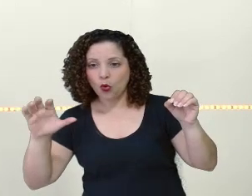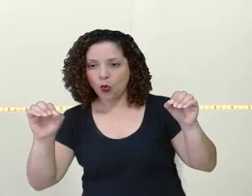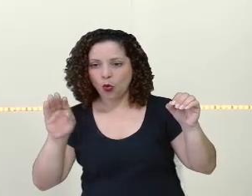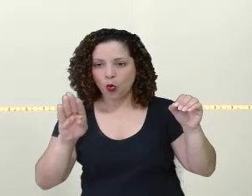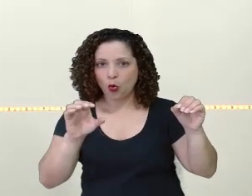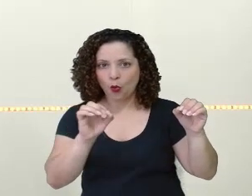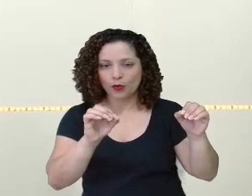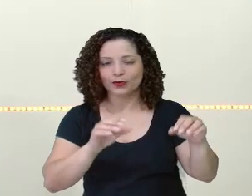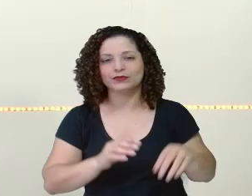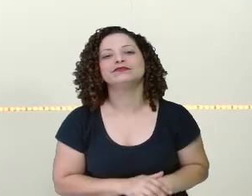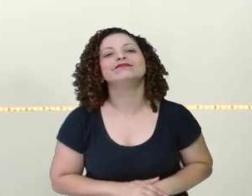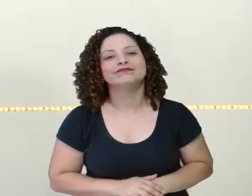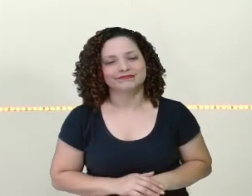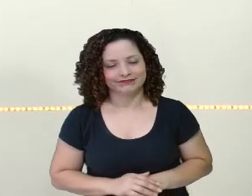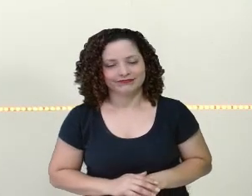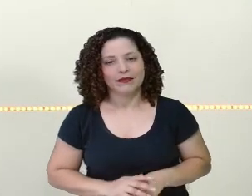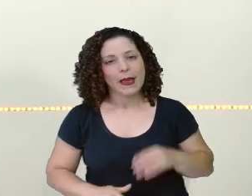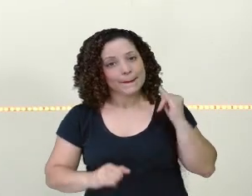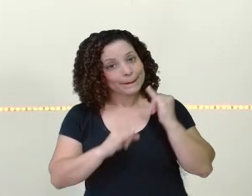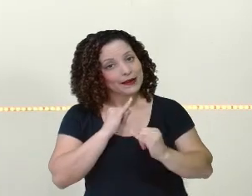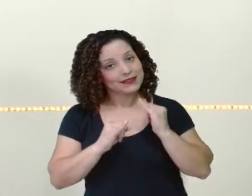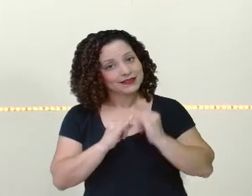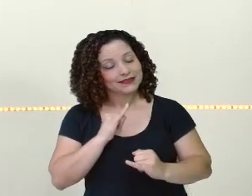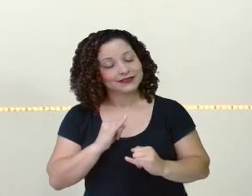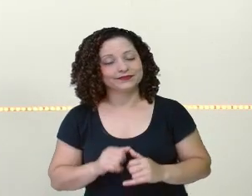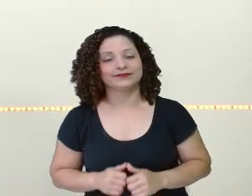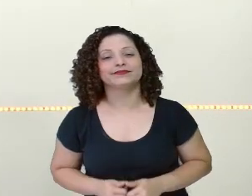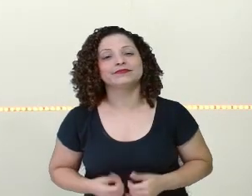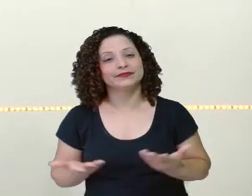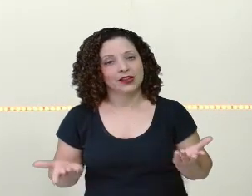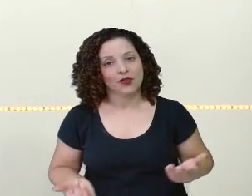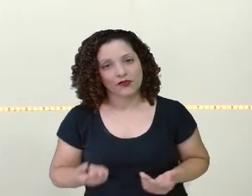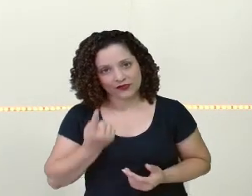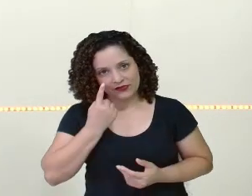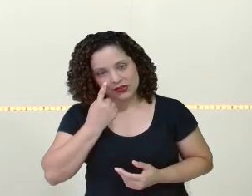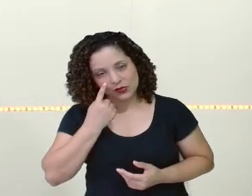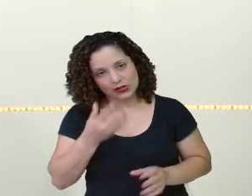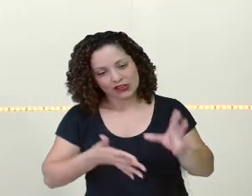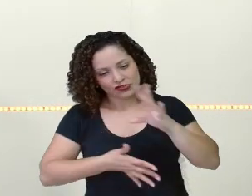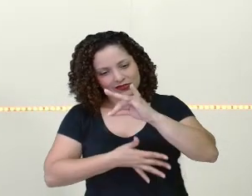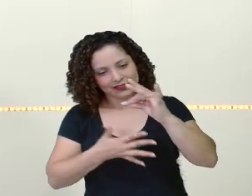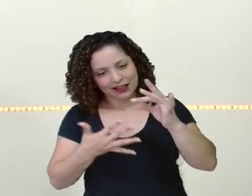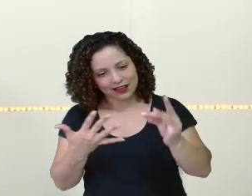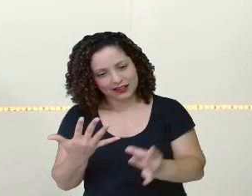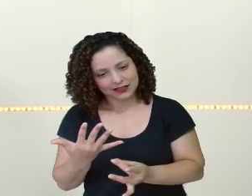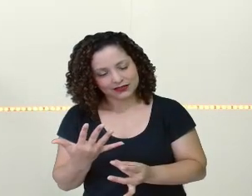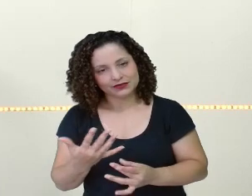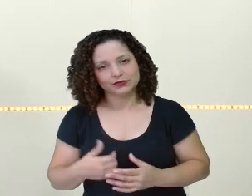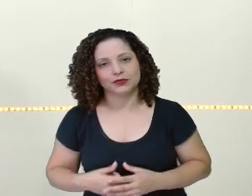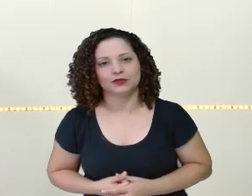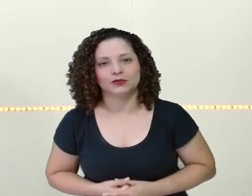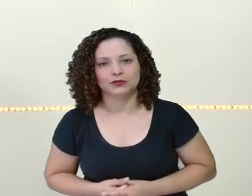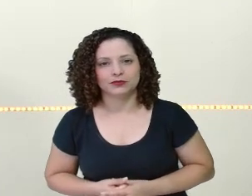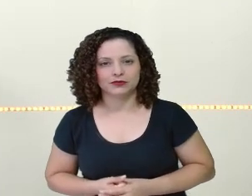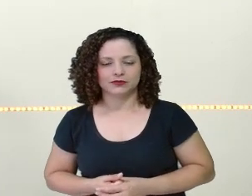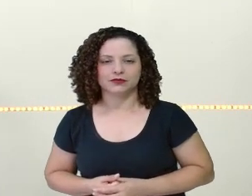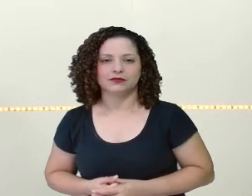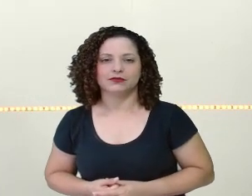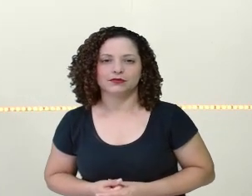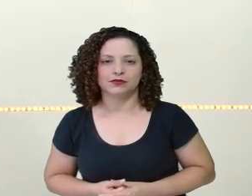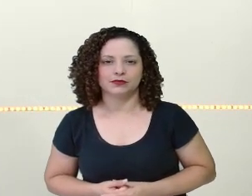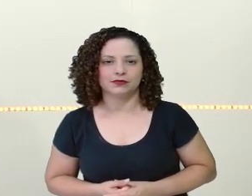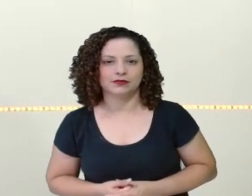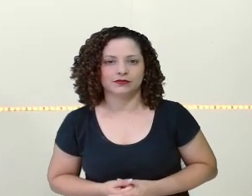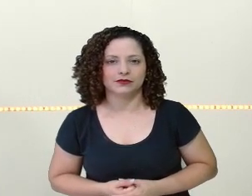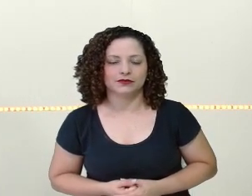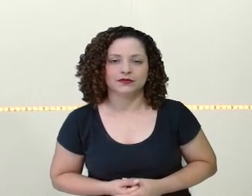diz a palavra lobo, tá? Então, você observou aí detalhadamente toda a história. Tenho certeza que você já ouviu esse